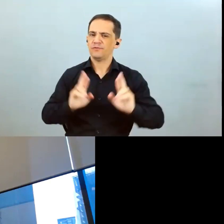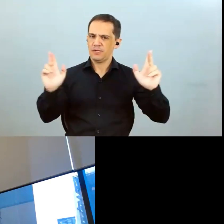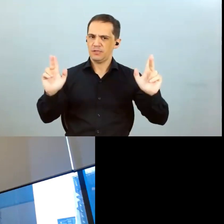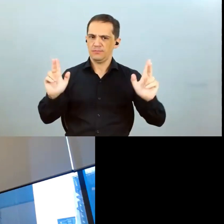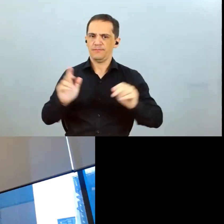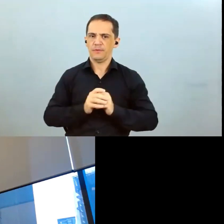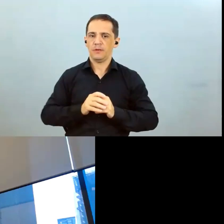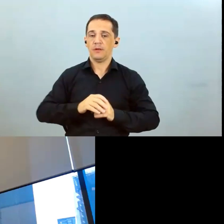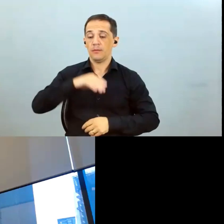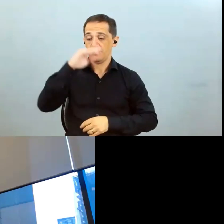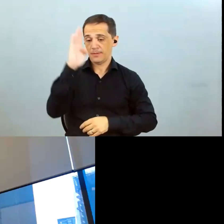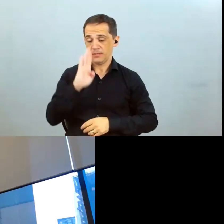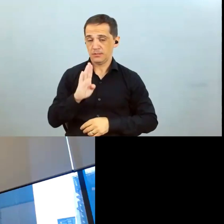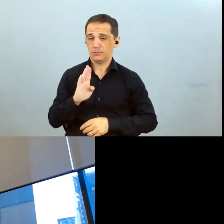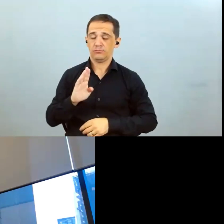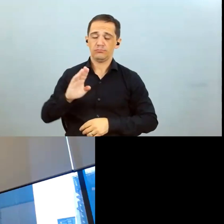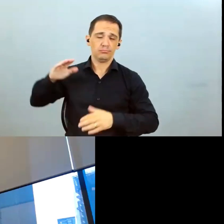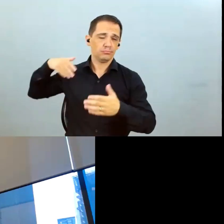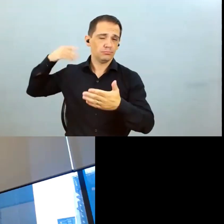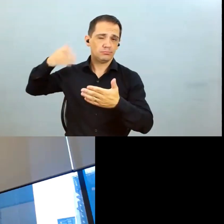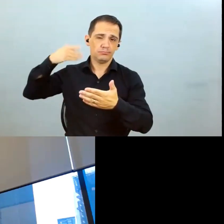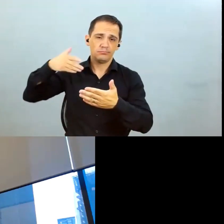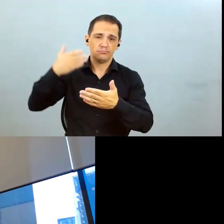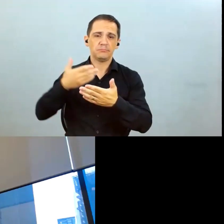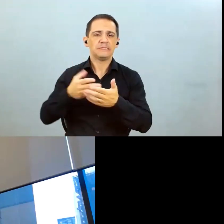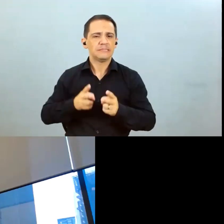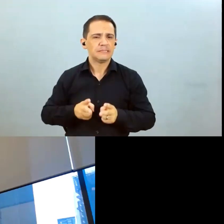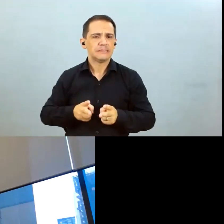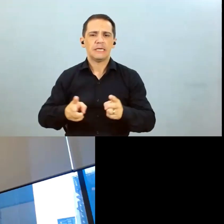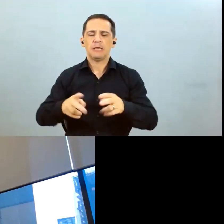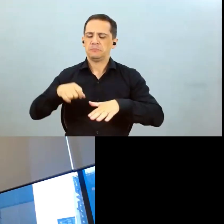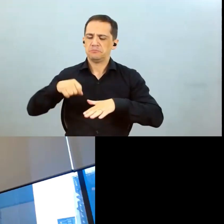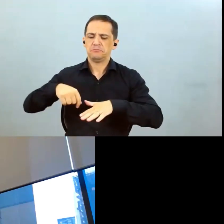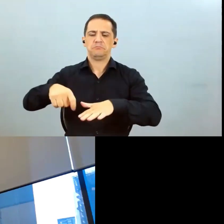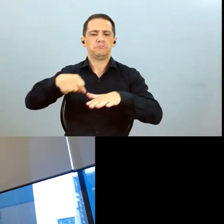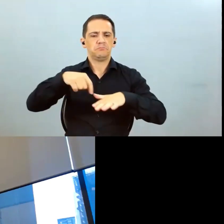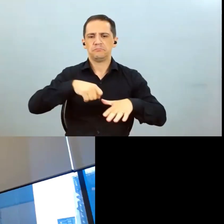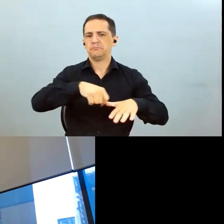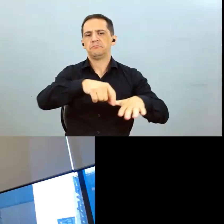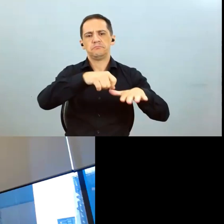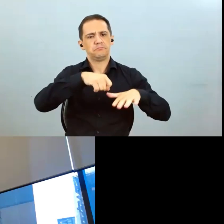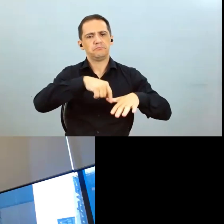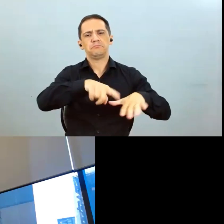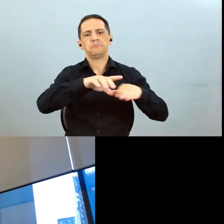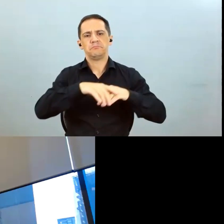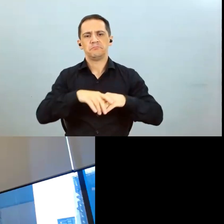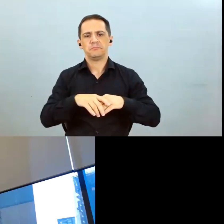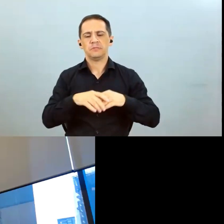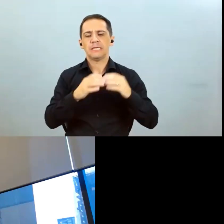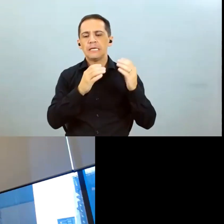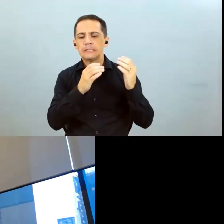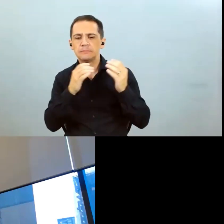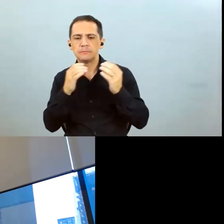plantou mesmo com margens apertadas porque ele é segundo a safra ele não é ou eu planto milho ou eu planto soja